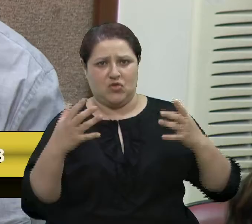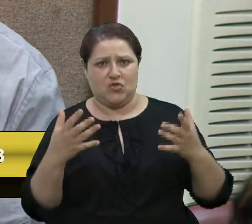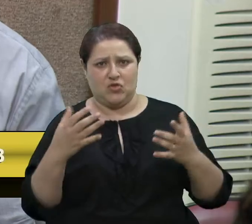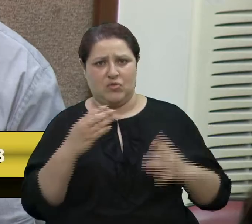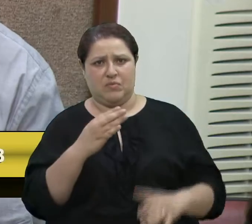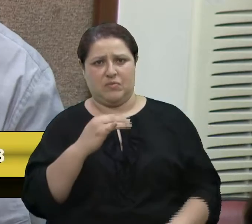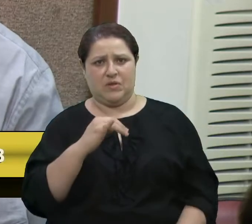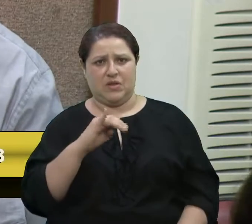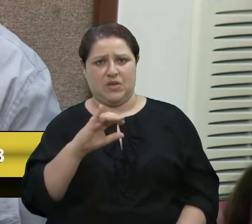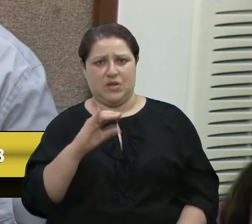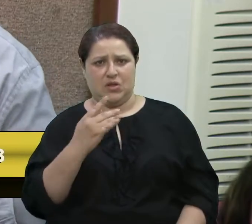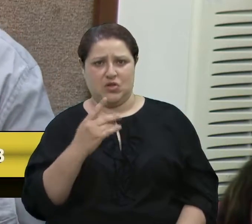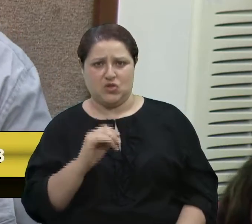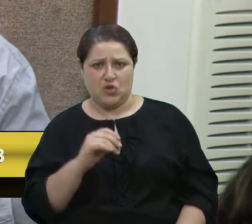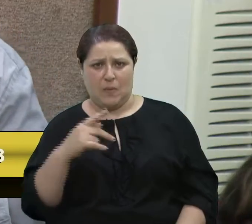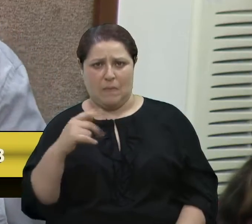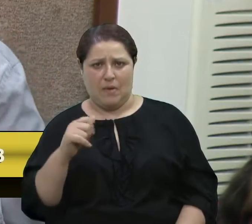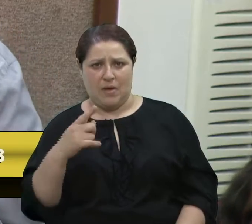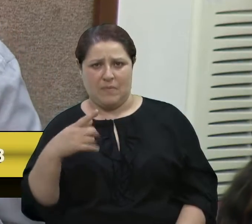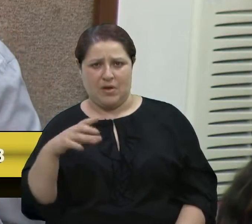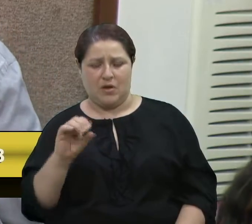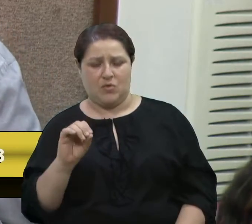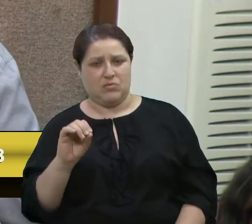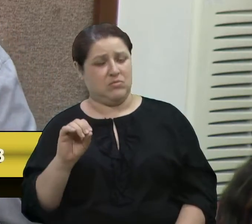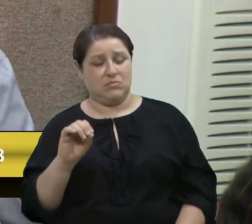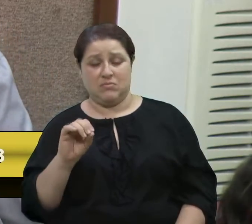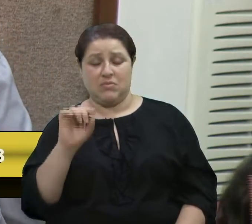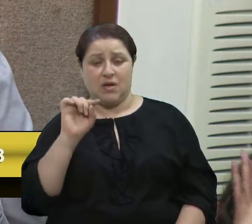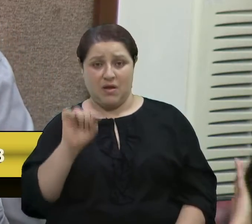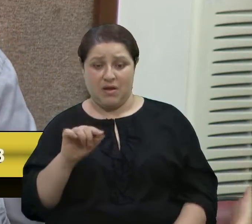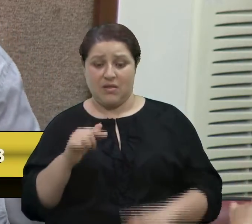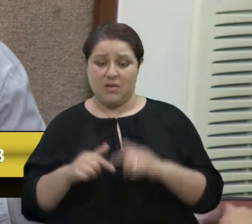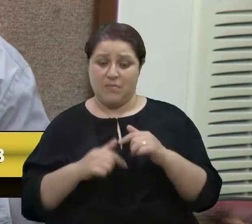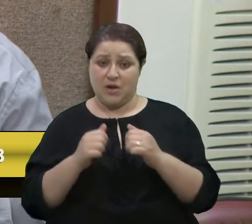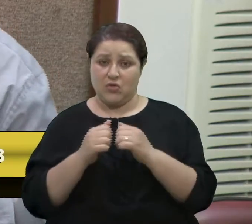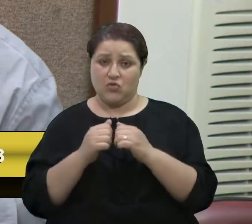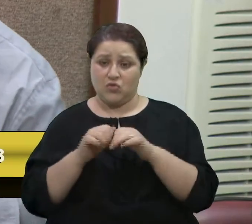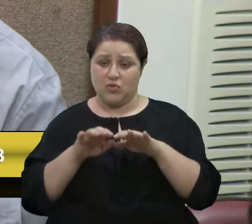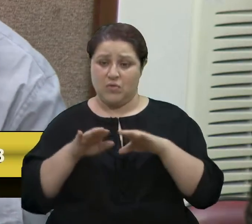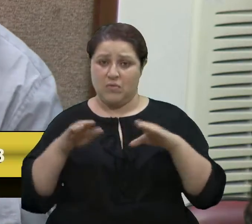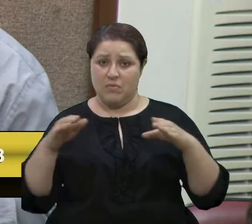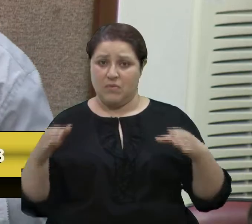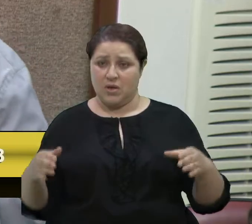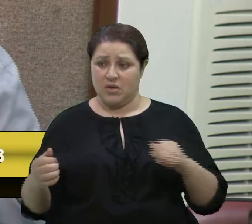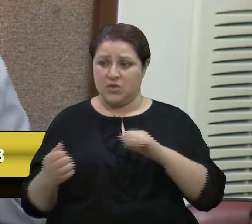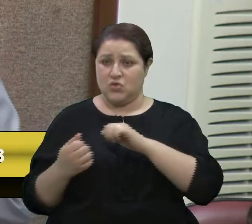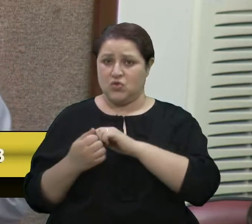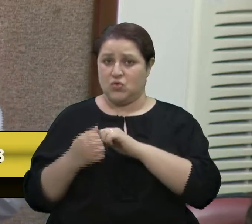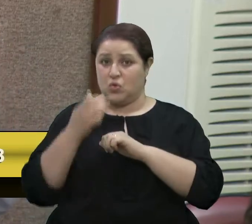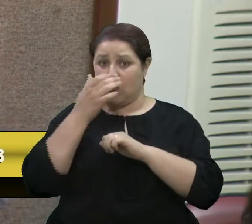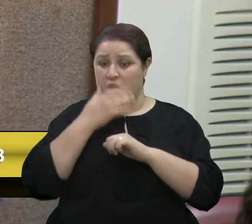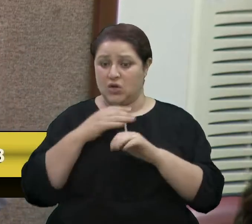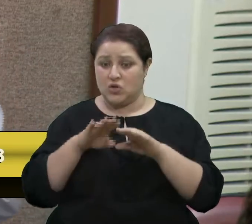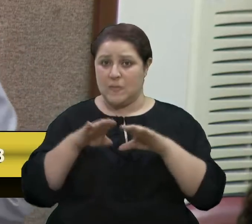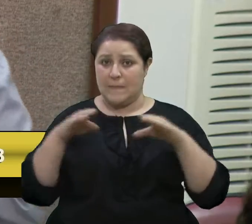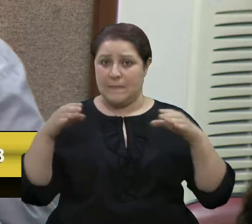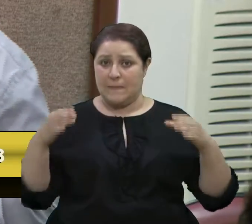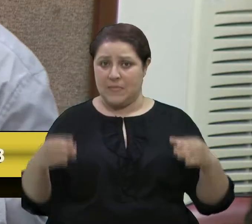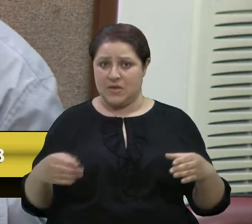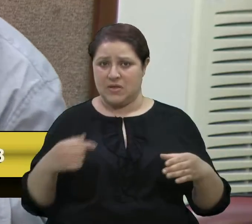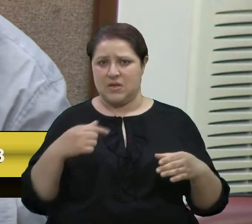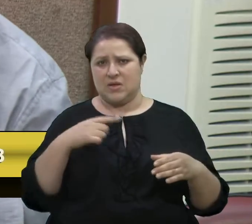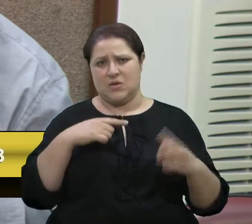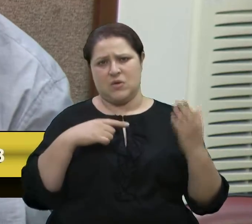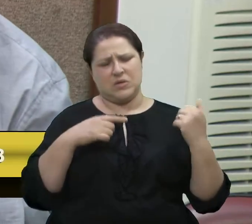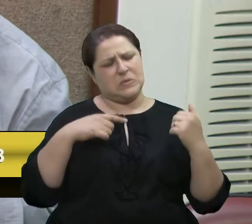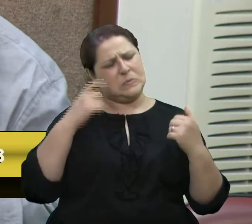ela está aqui, ela vai trabalhar conforme a mesa que ela está junto. E eu acho que essa mesa, vereador Luiz, eu tinha algumas coisas